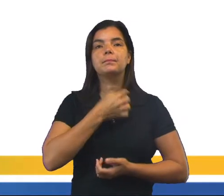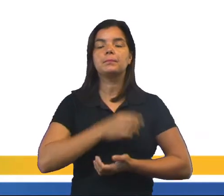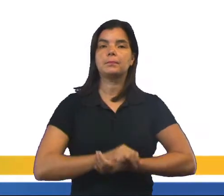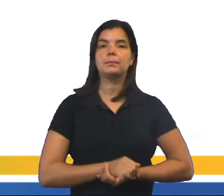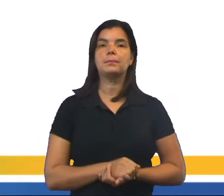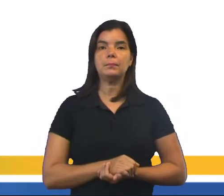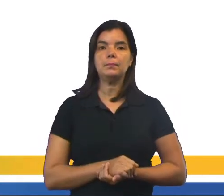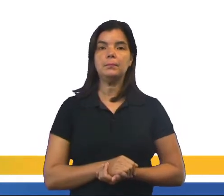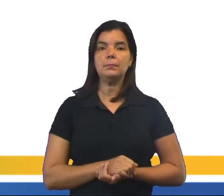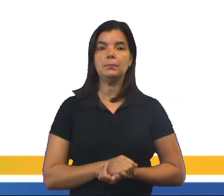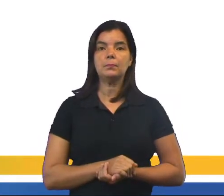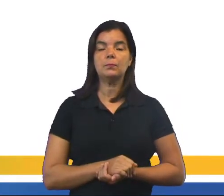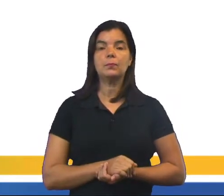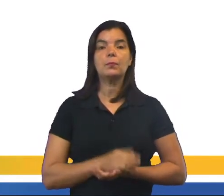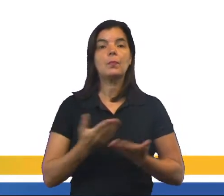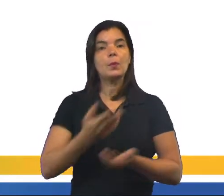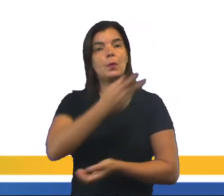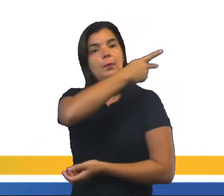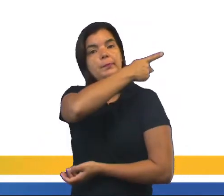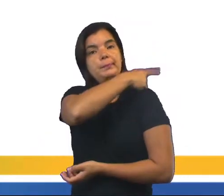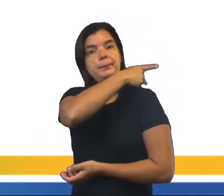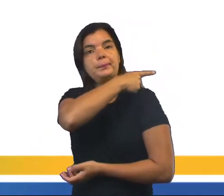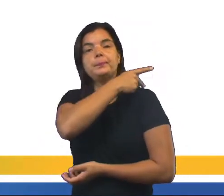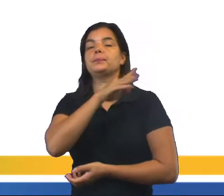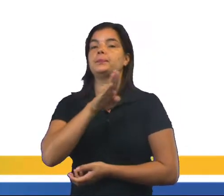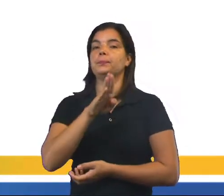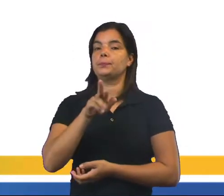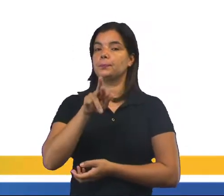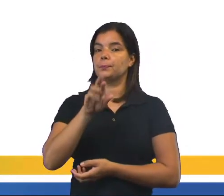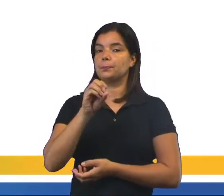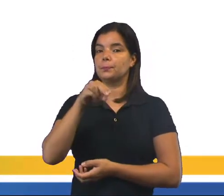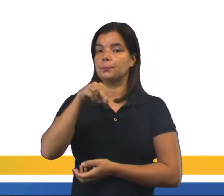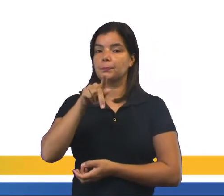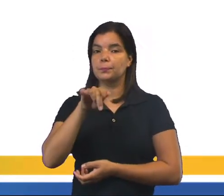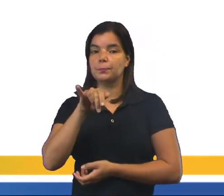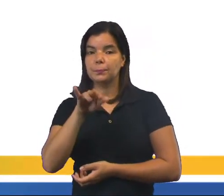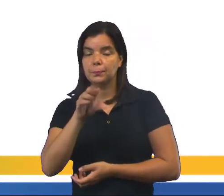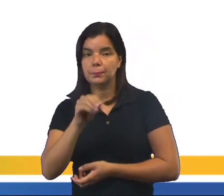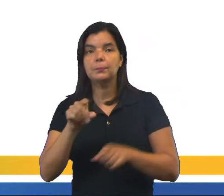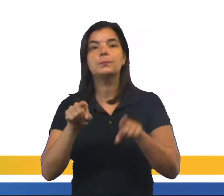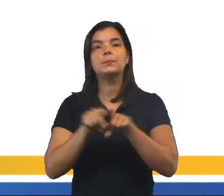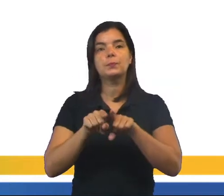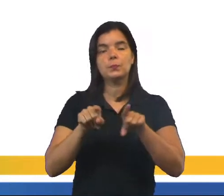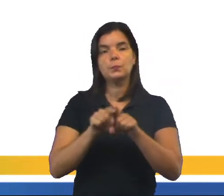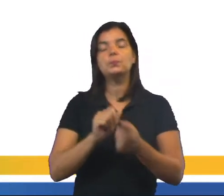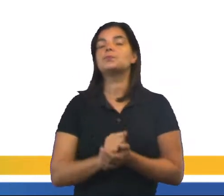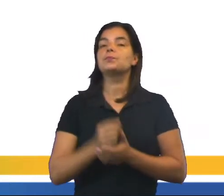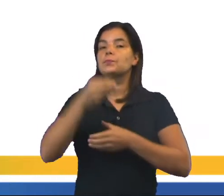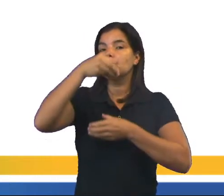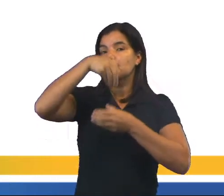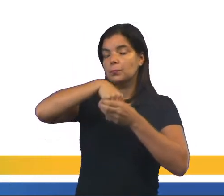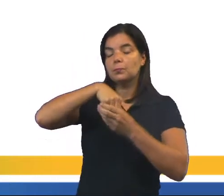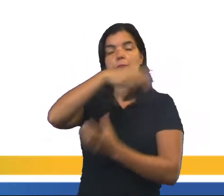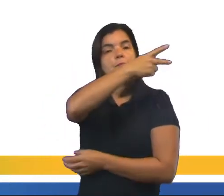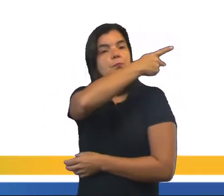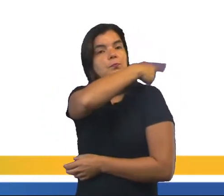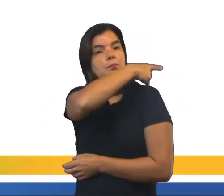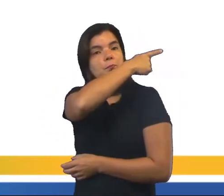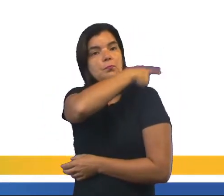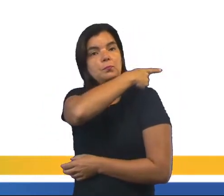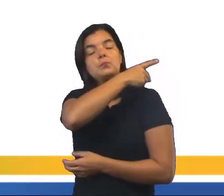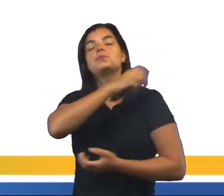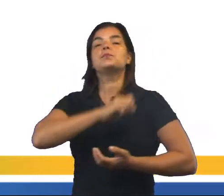Agora, os broncos. É a divisão que sai da traqueia e penetra nos pulmões. Possui